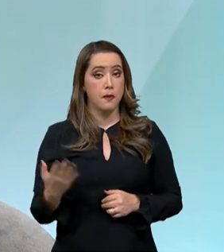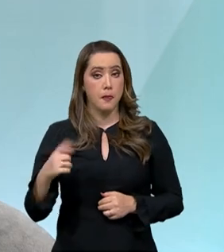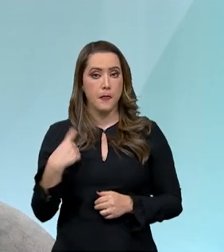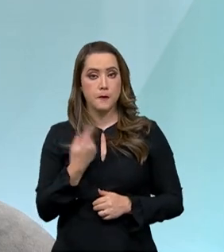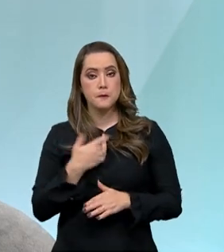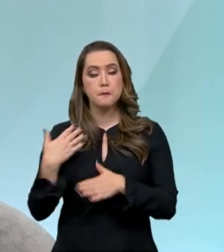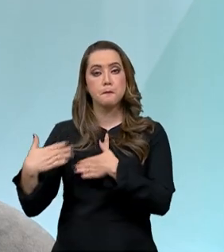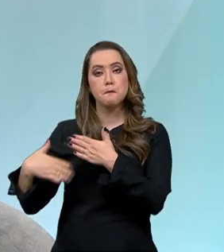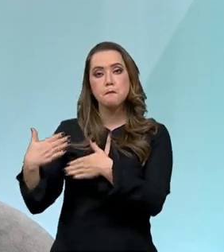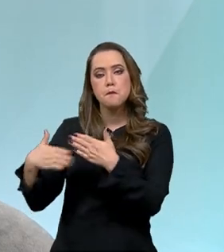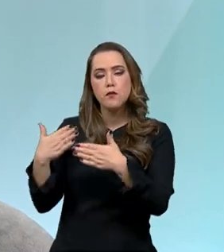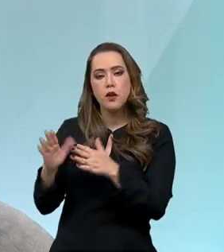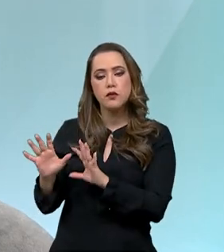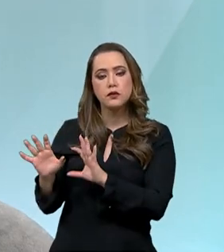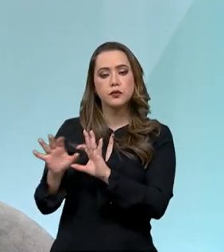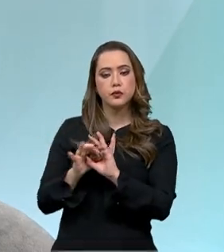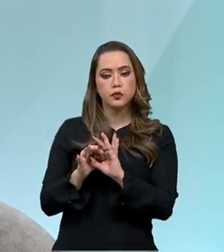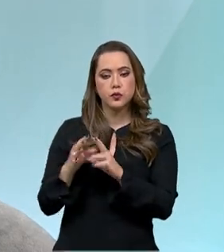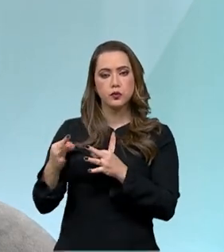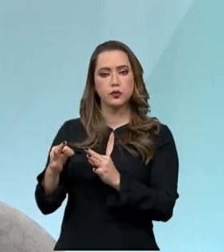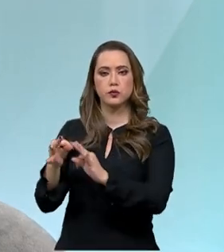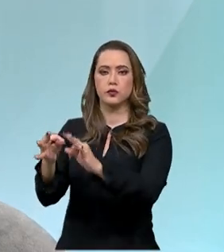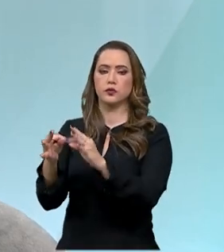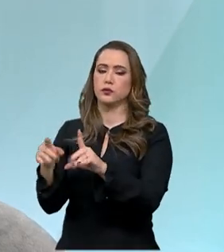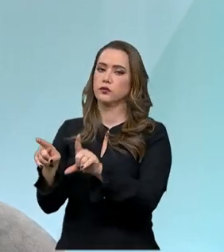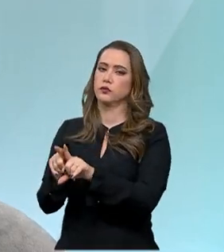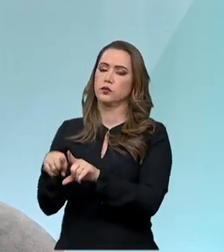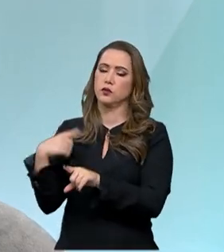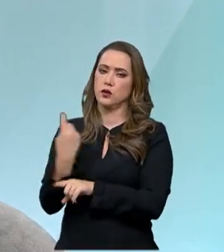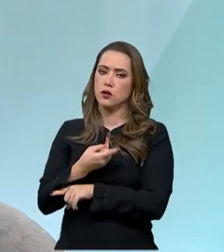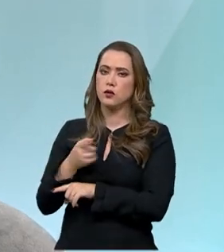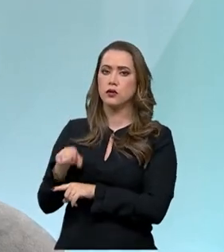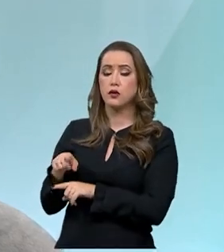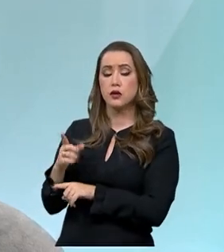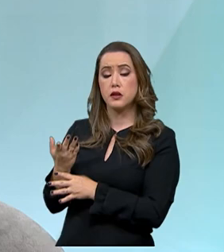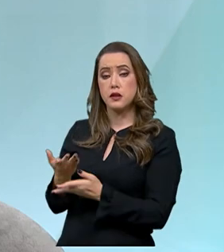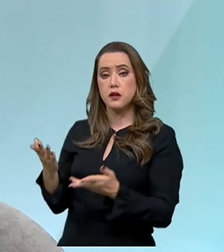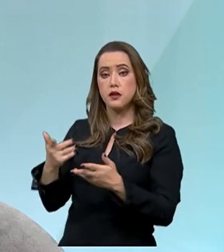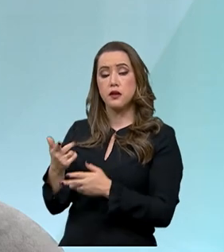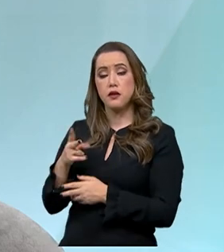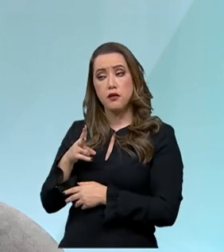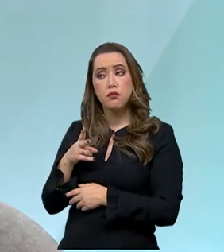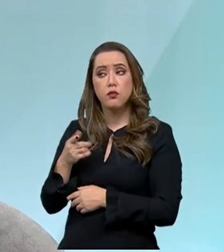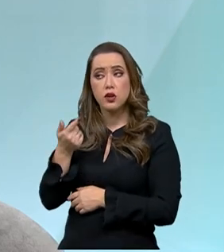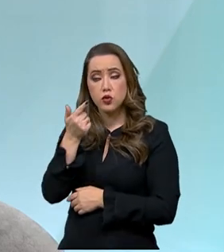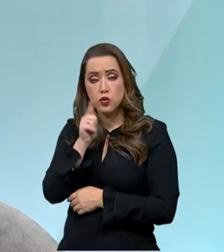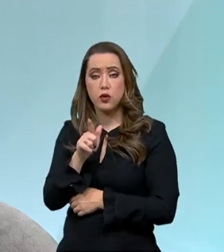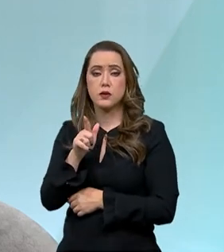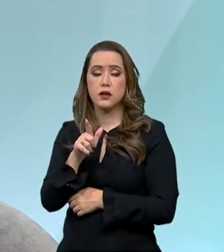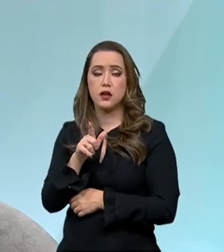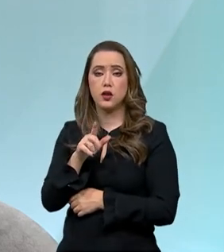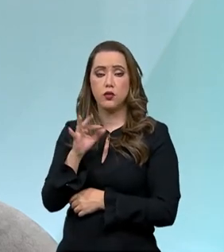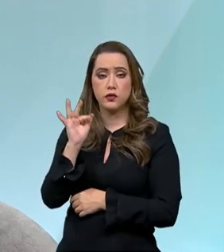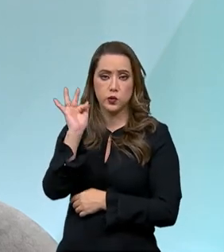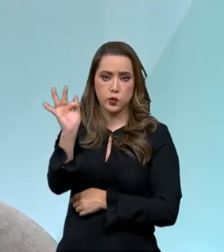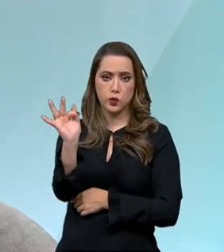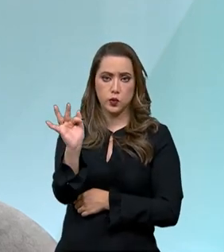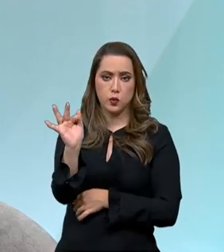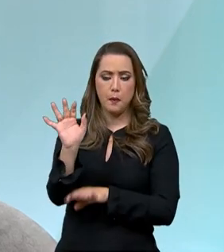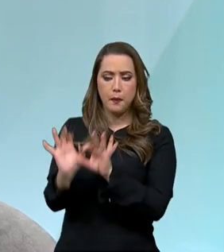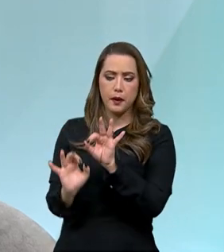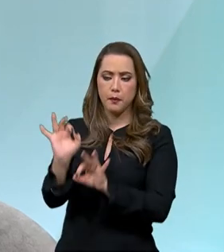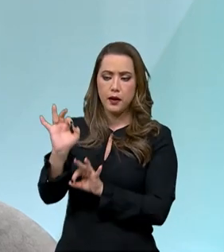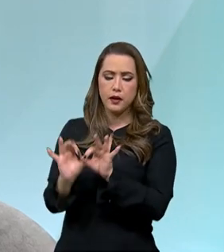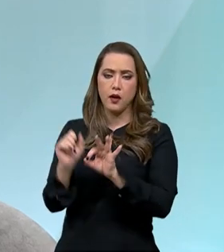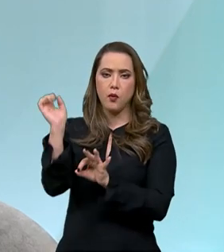temos avançado num conjunto de tecnologias que vão cada vez mais preparar a produção